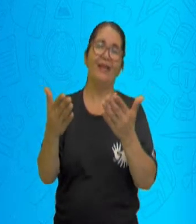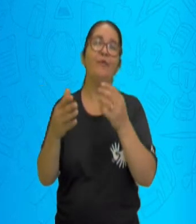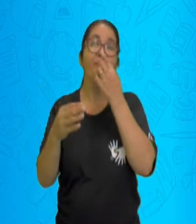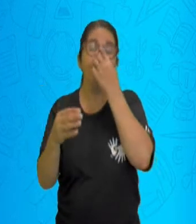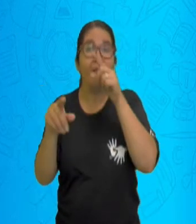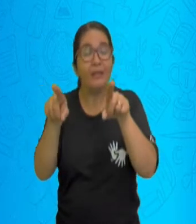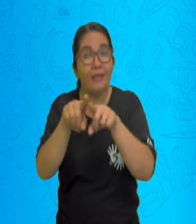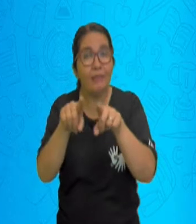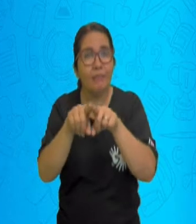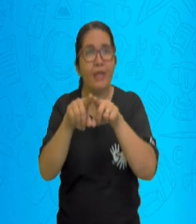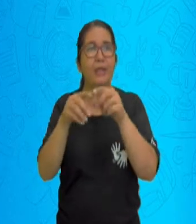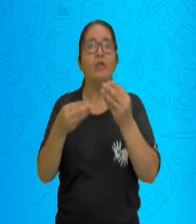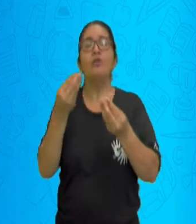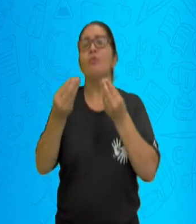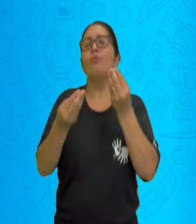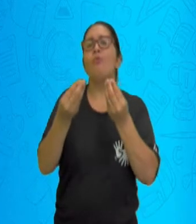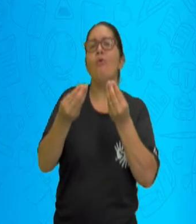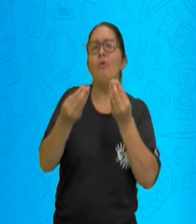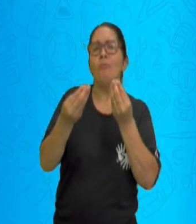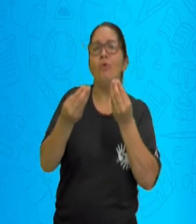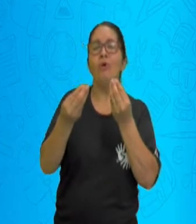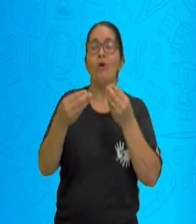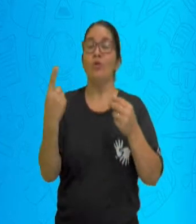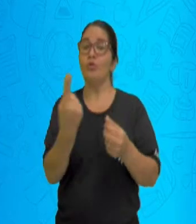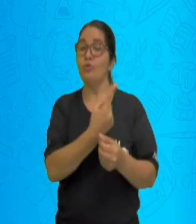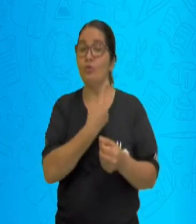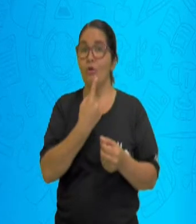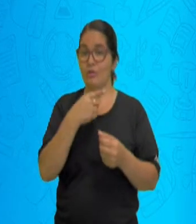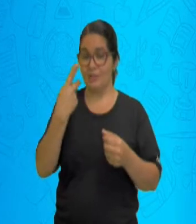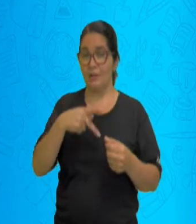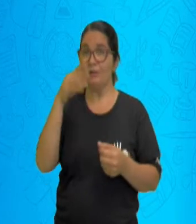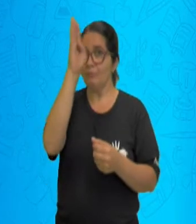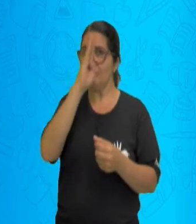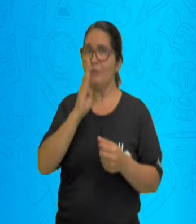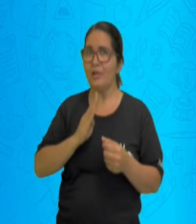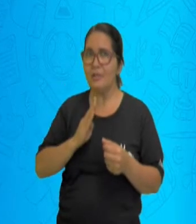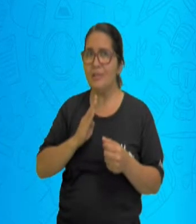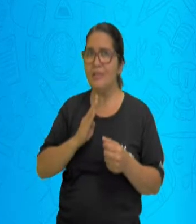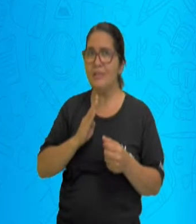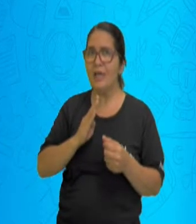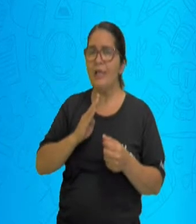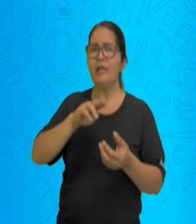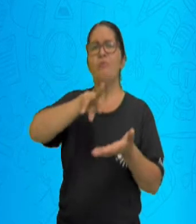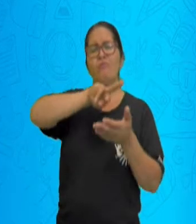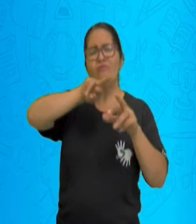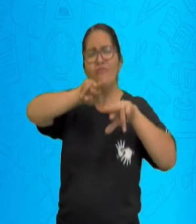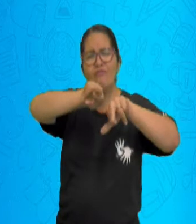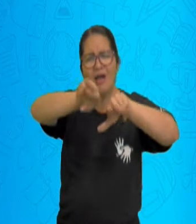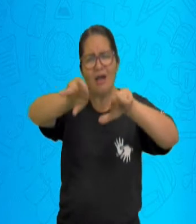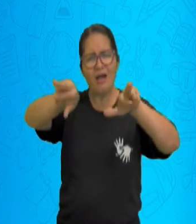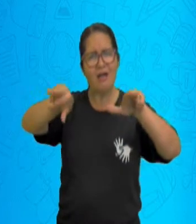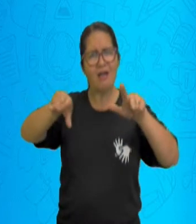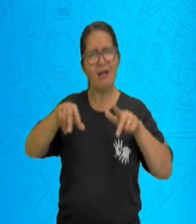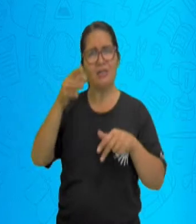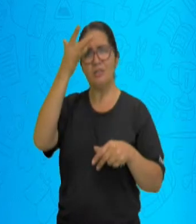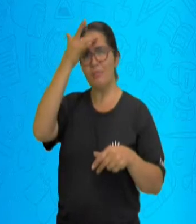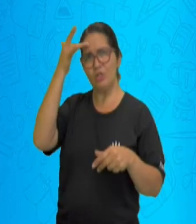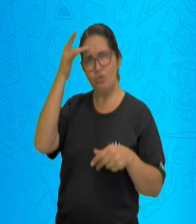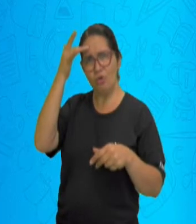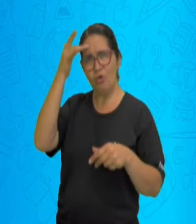brasileira, o país recebe pessoas de todo o mundo. Apesar do nosso país ser feito,